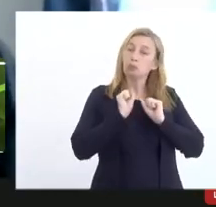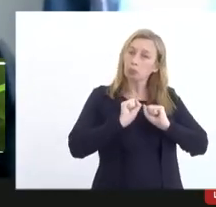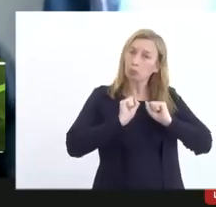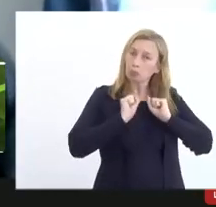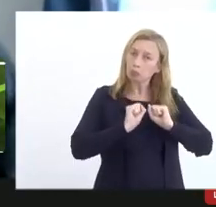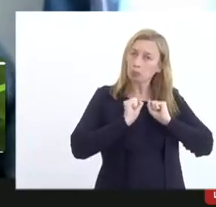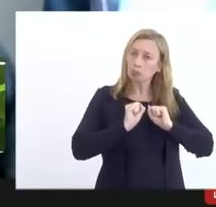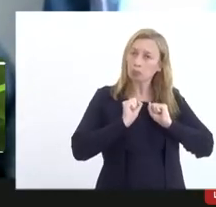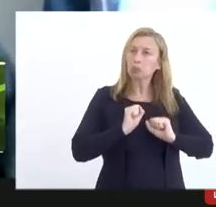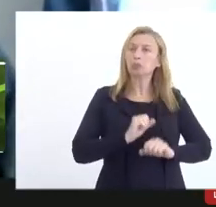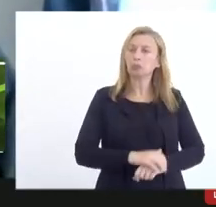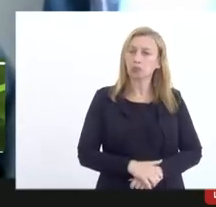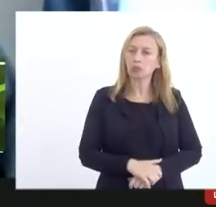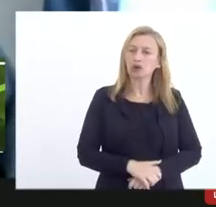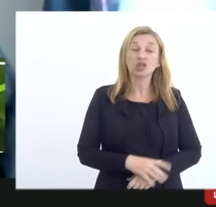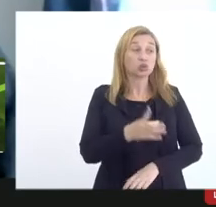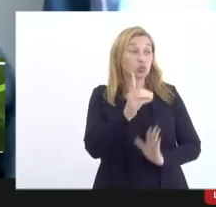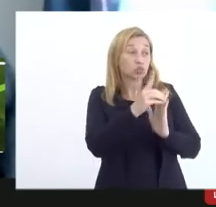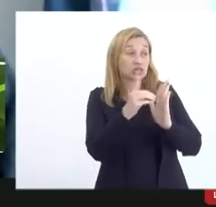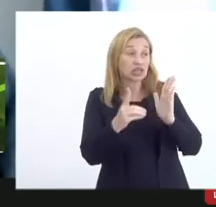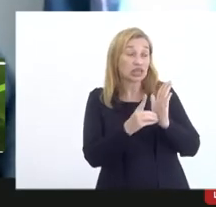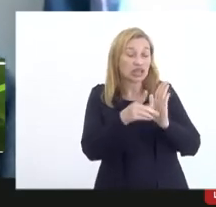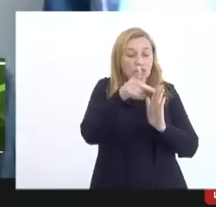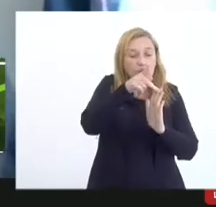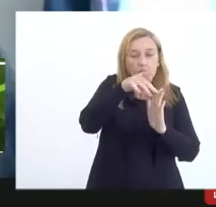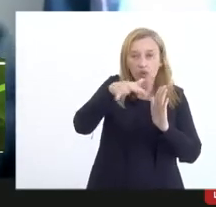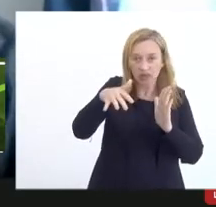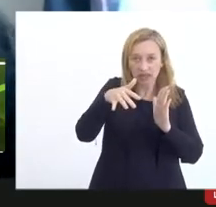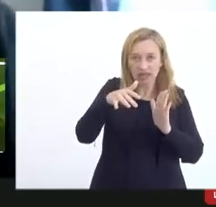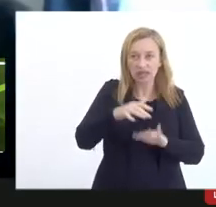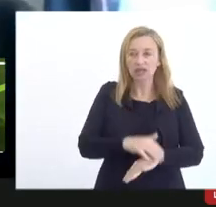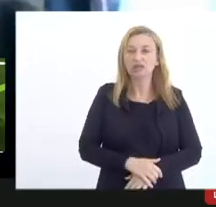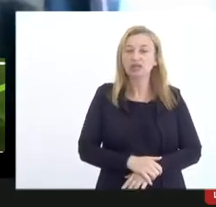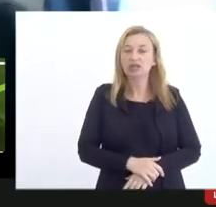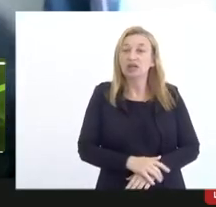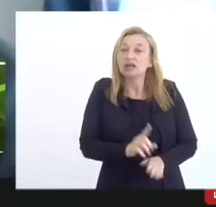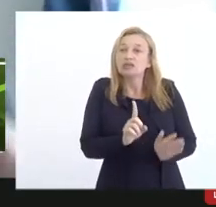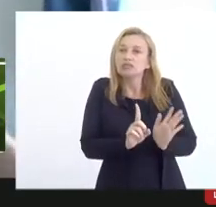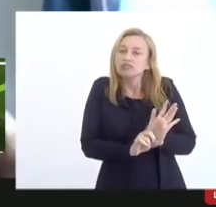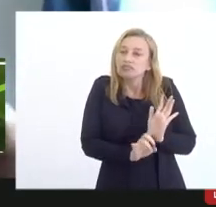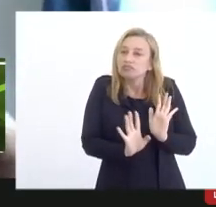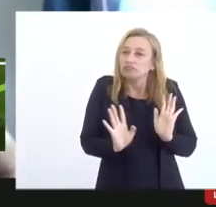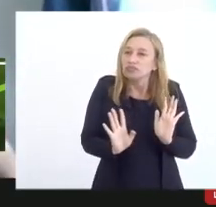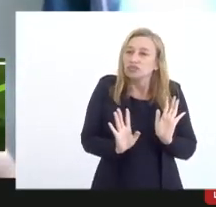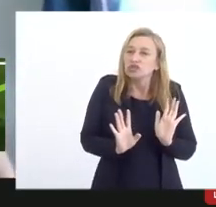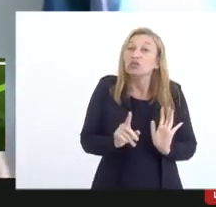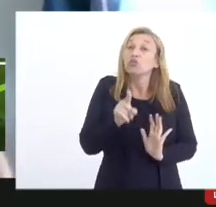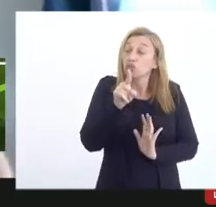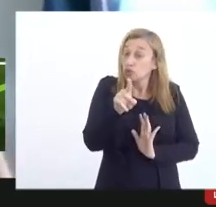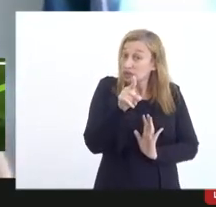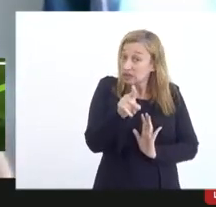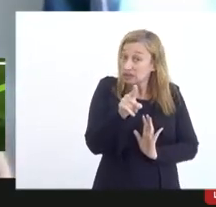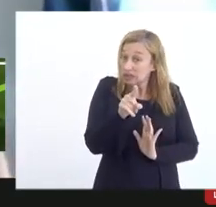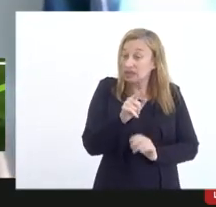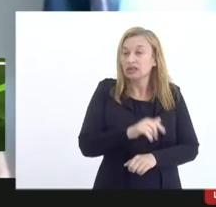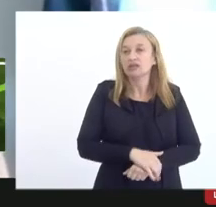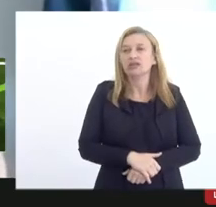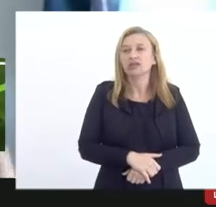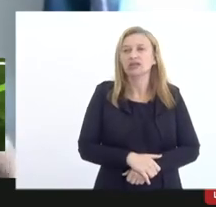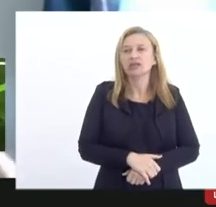caber ao decreto ou à portaria a menos que você considere